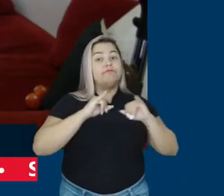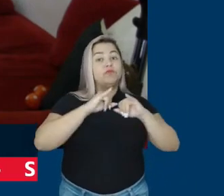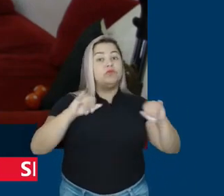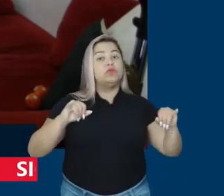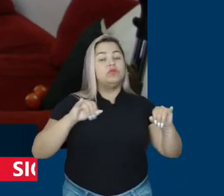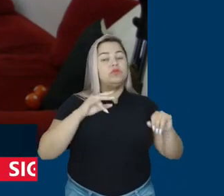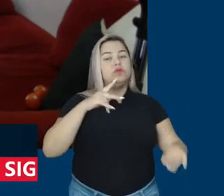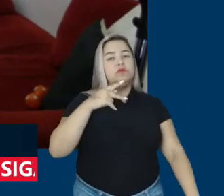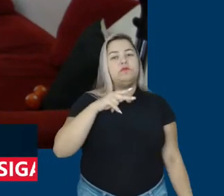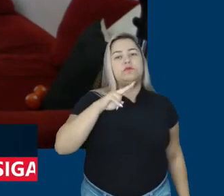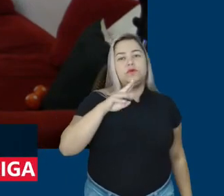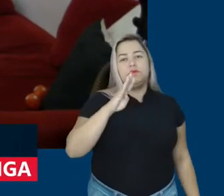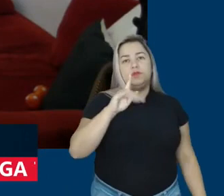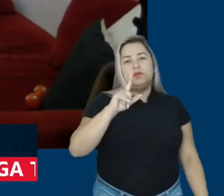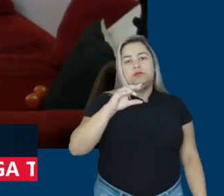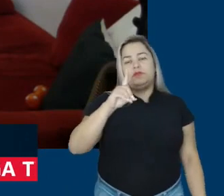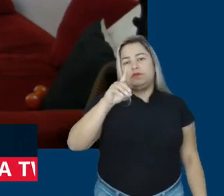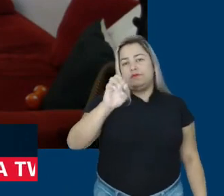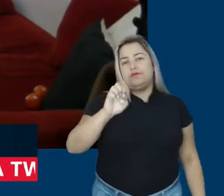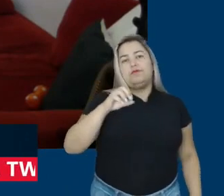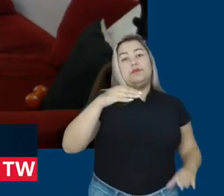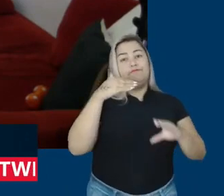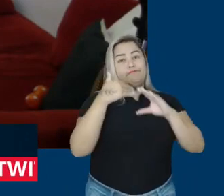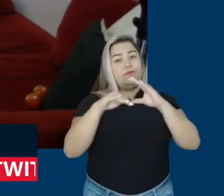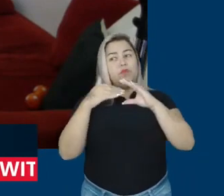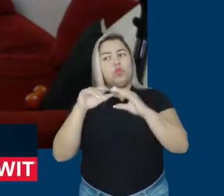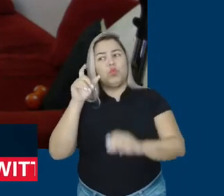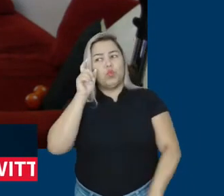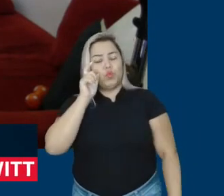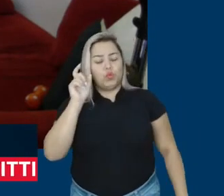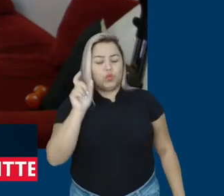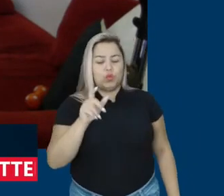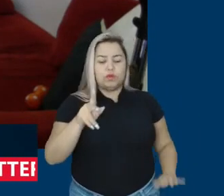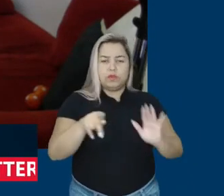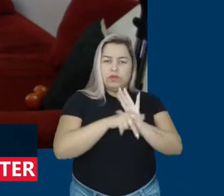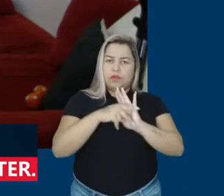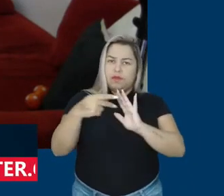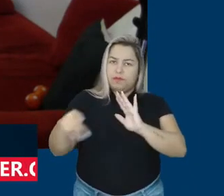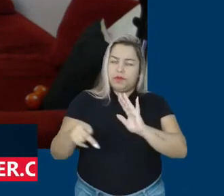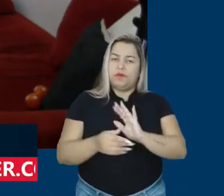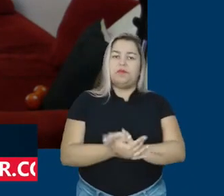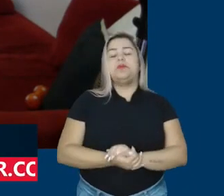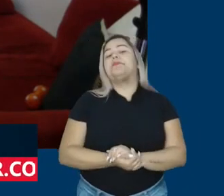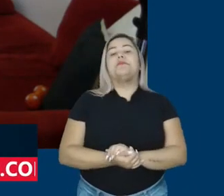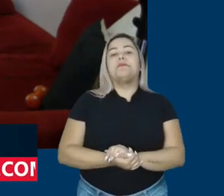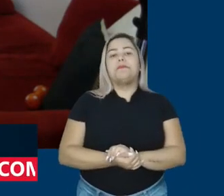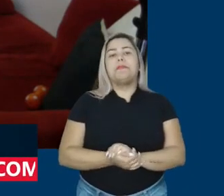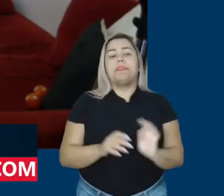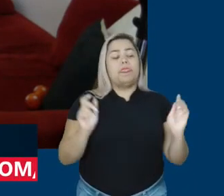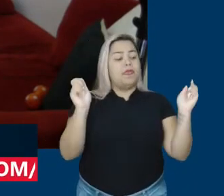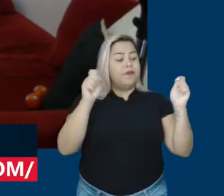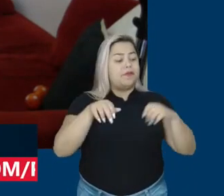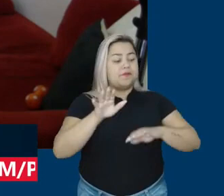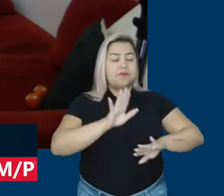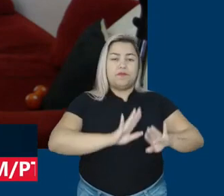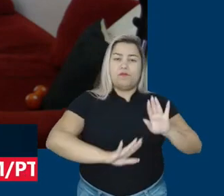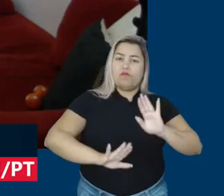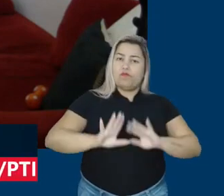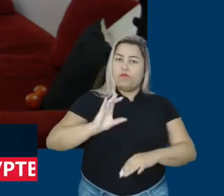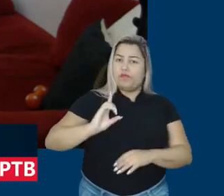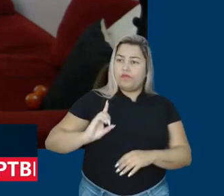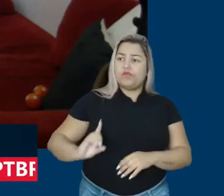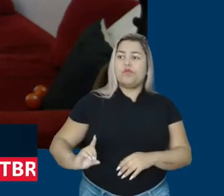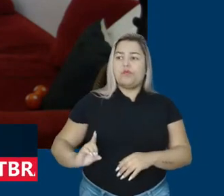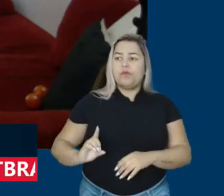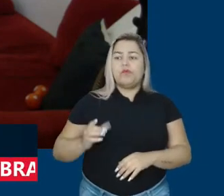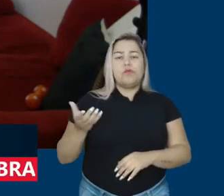publicidade disfarçada de mensagens e de interesses dela mesma. Então, é preciso muito cuidado, porque a extrema direita vem